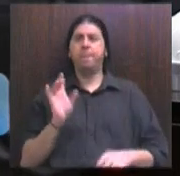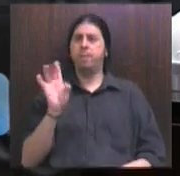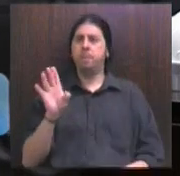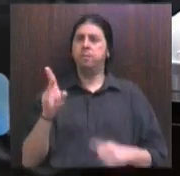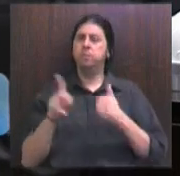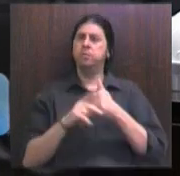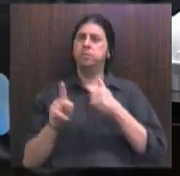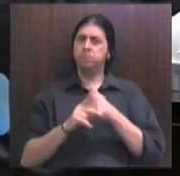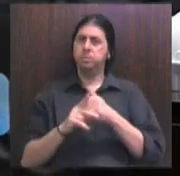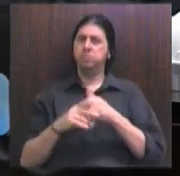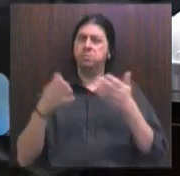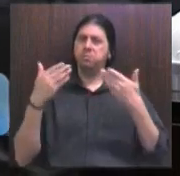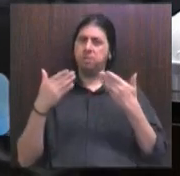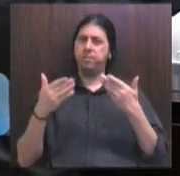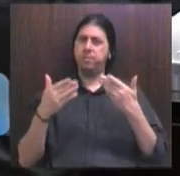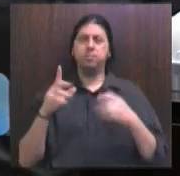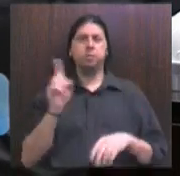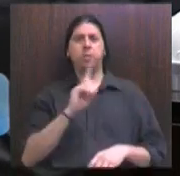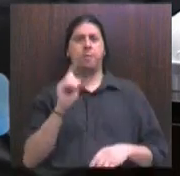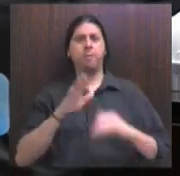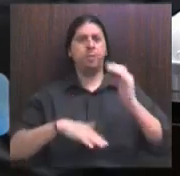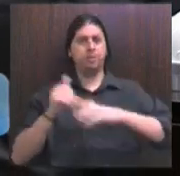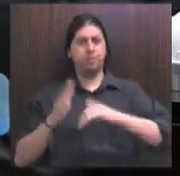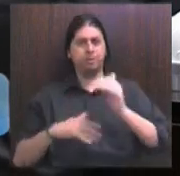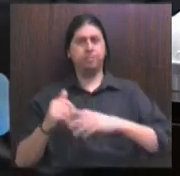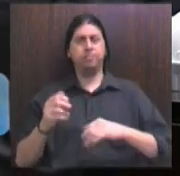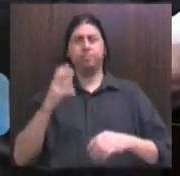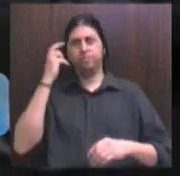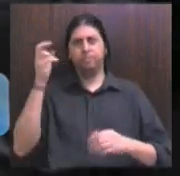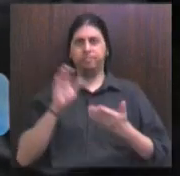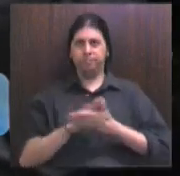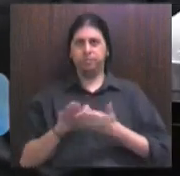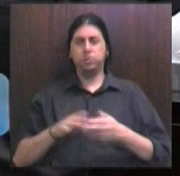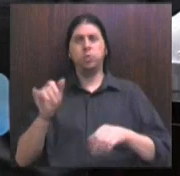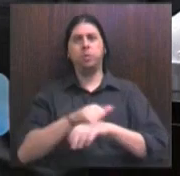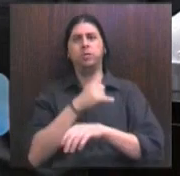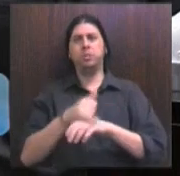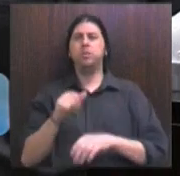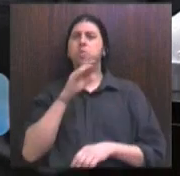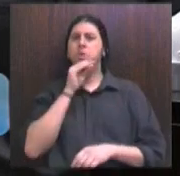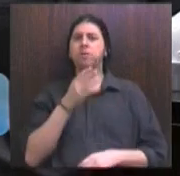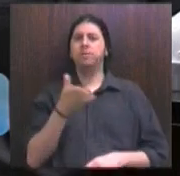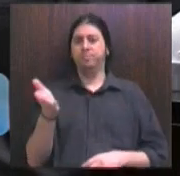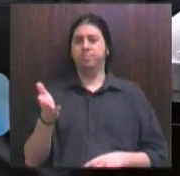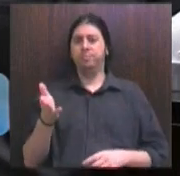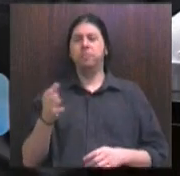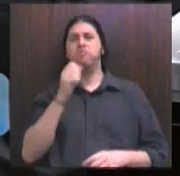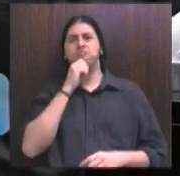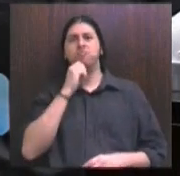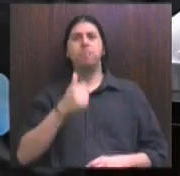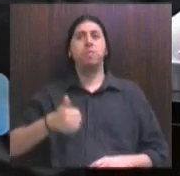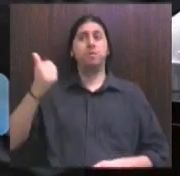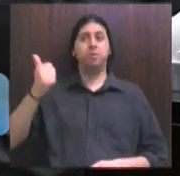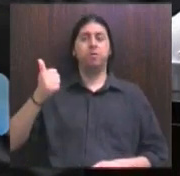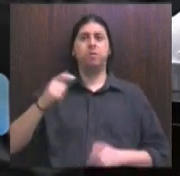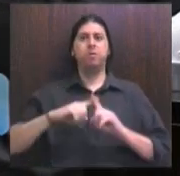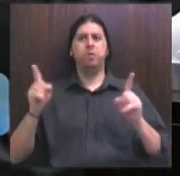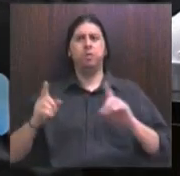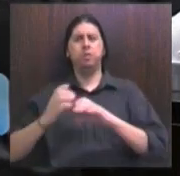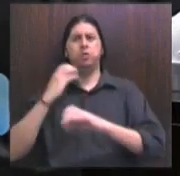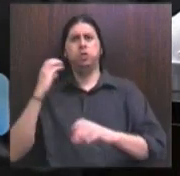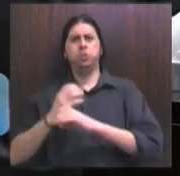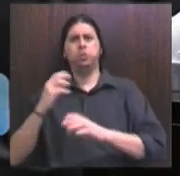no papel e não na prática, dá no que acontece. mas essa entidade, aos engenheiros,